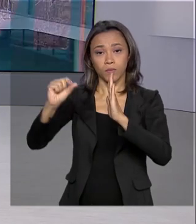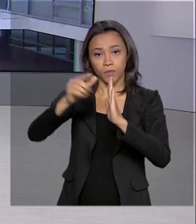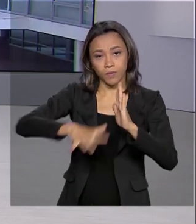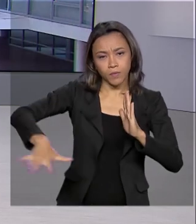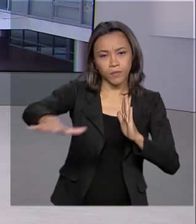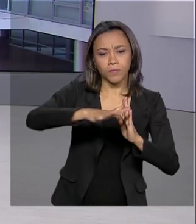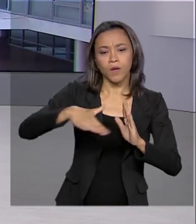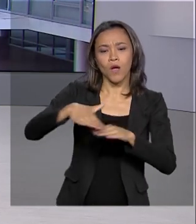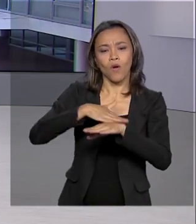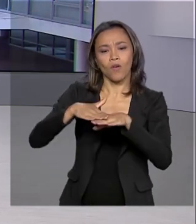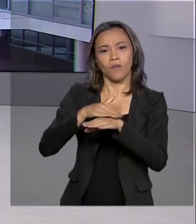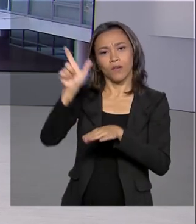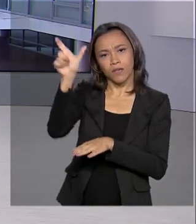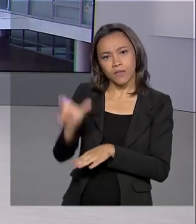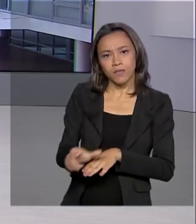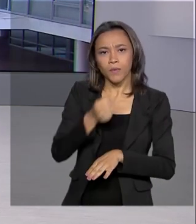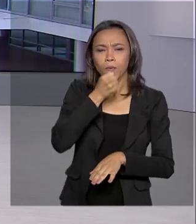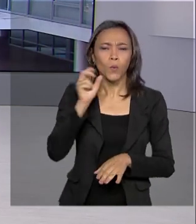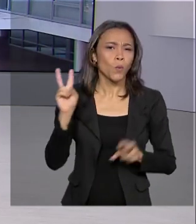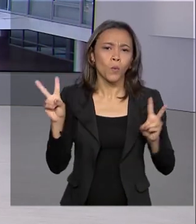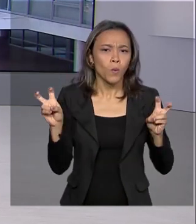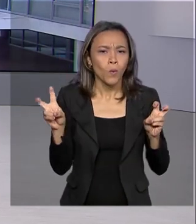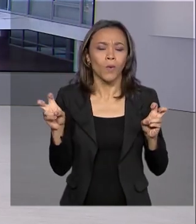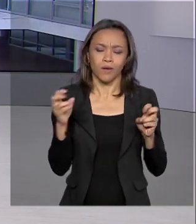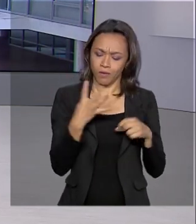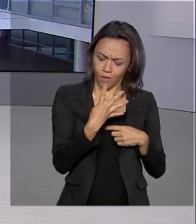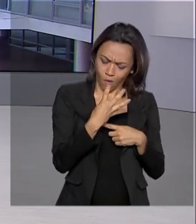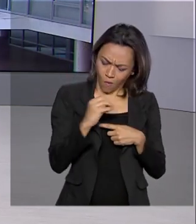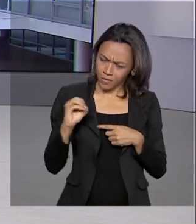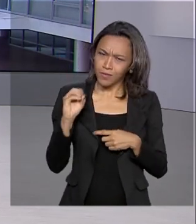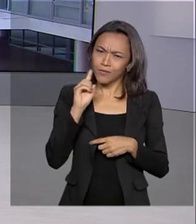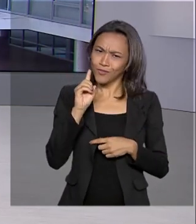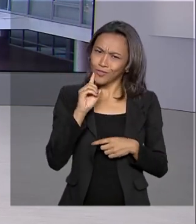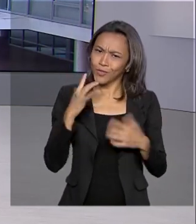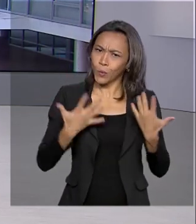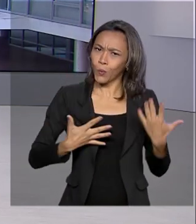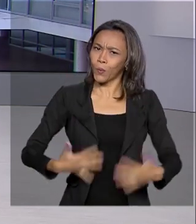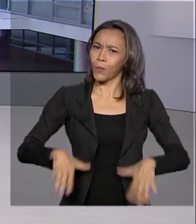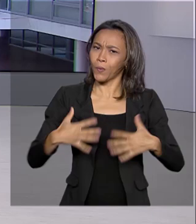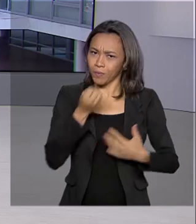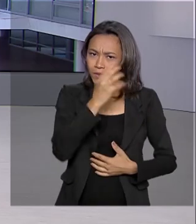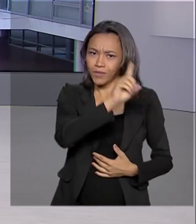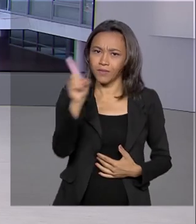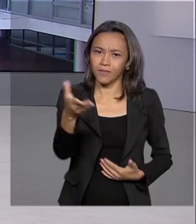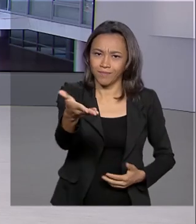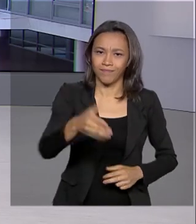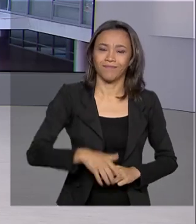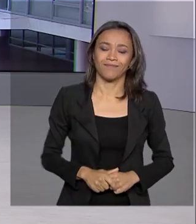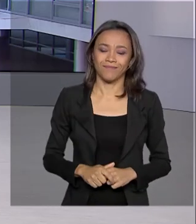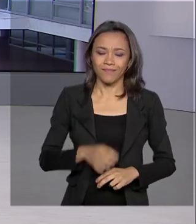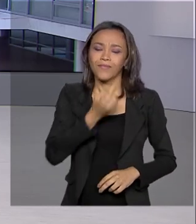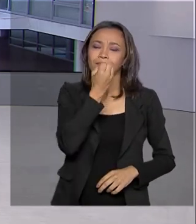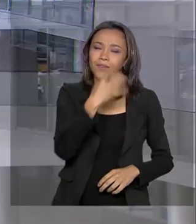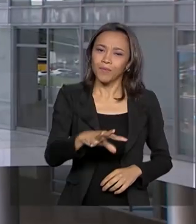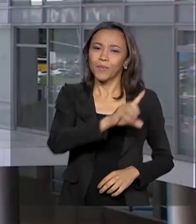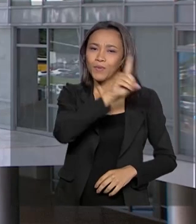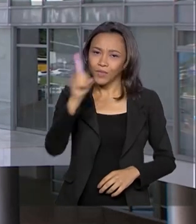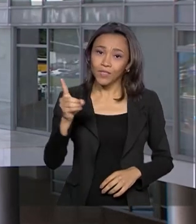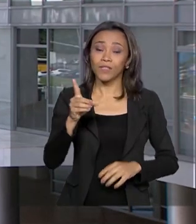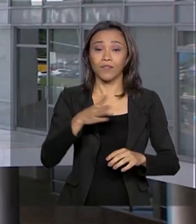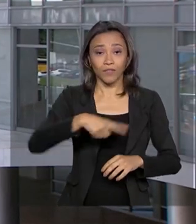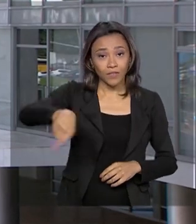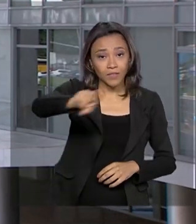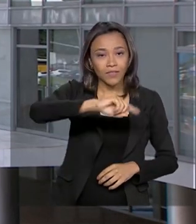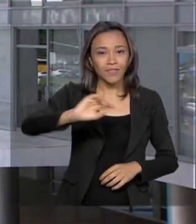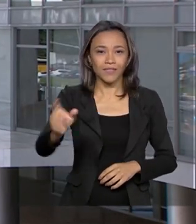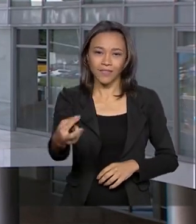repórter Luciana Colares de Holanda sobre esses 400 dias. Não é isso, Lu? Bom dia. Bom dia para você, Renata. Bom dia para você que